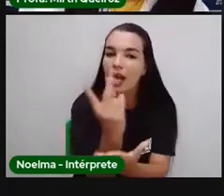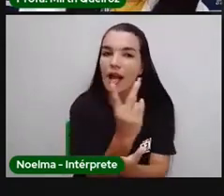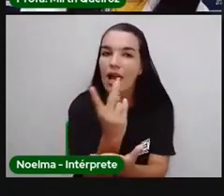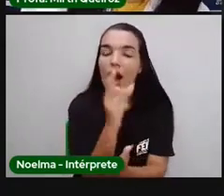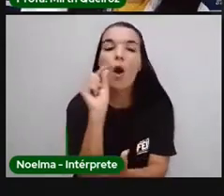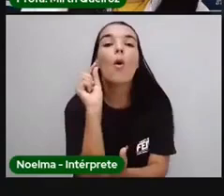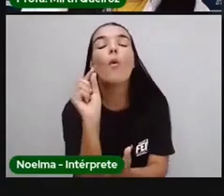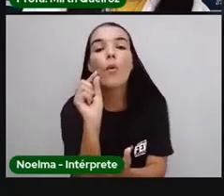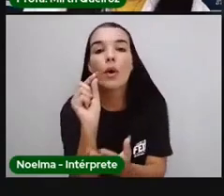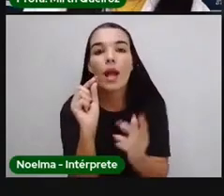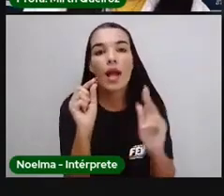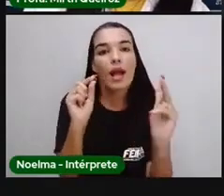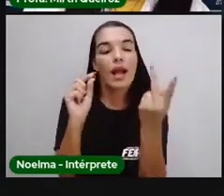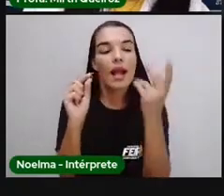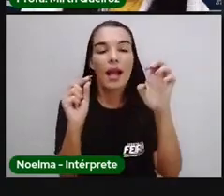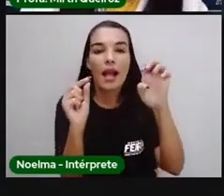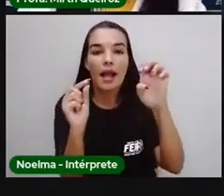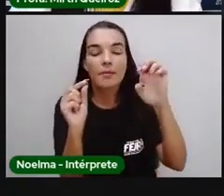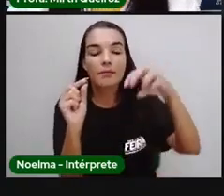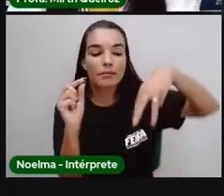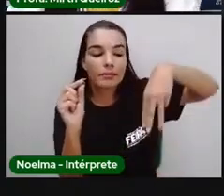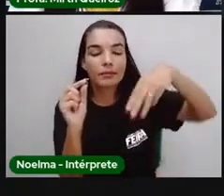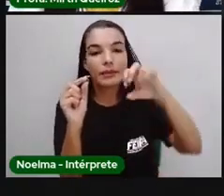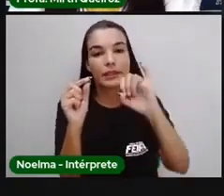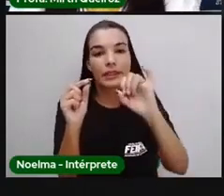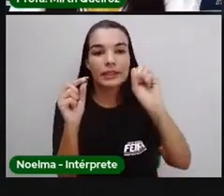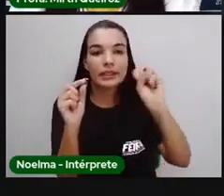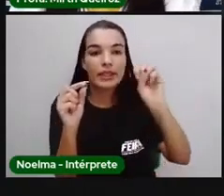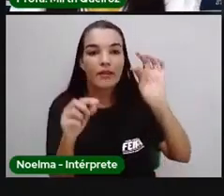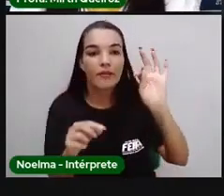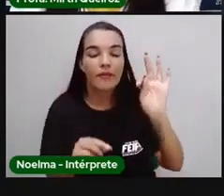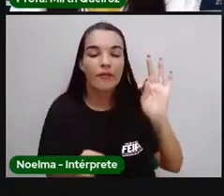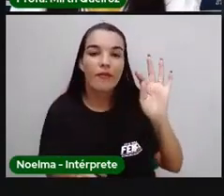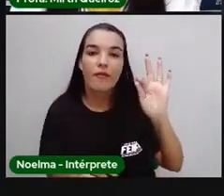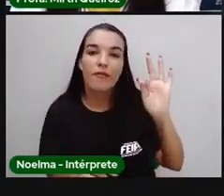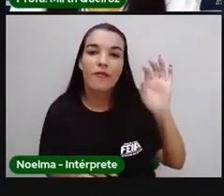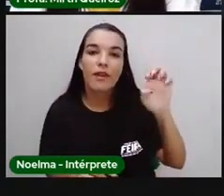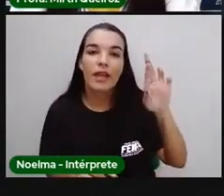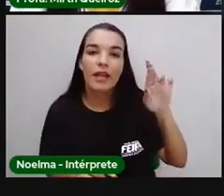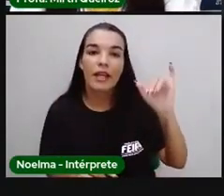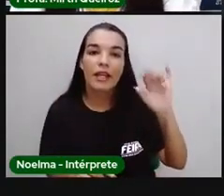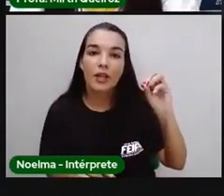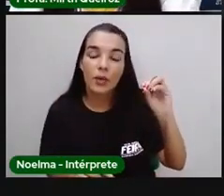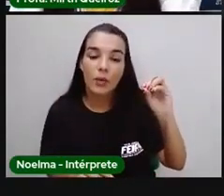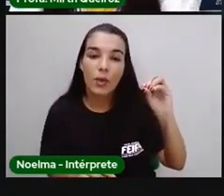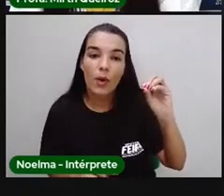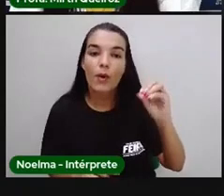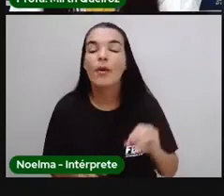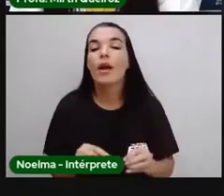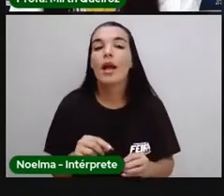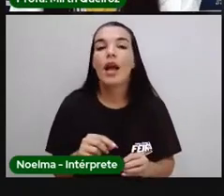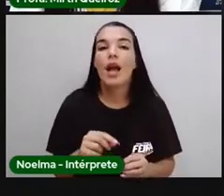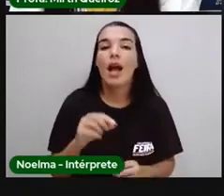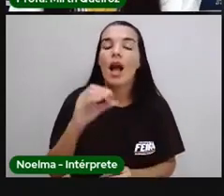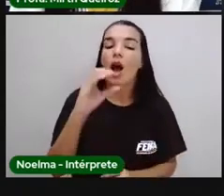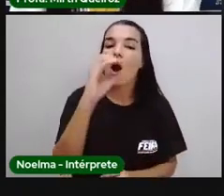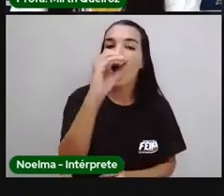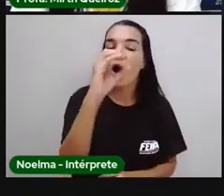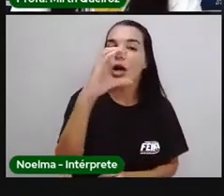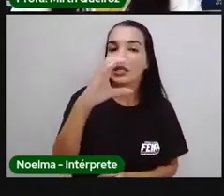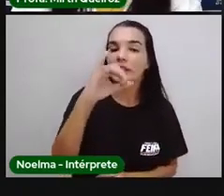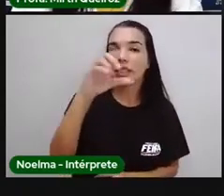hemisférios ocidental, que é essa parte aqui, e o hemisfério oriental.